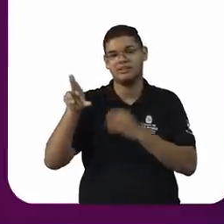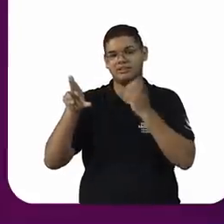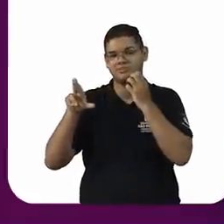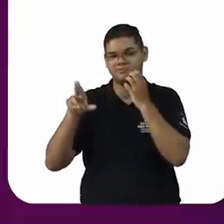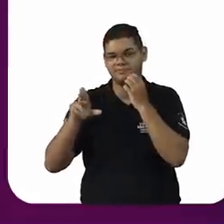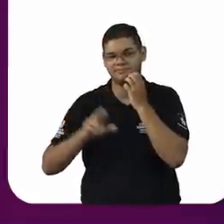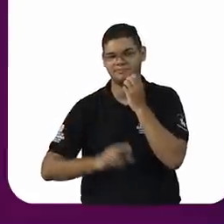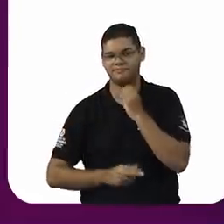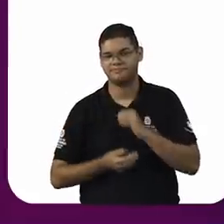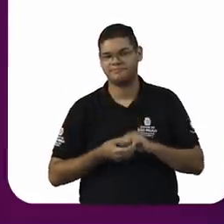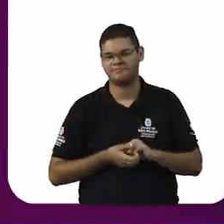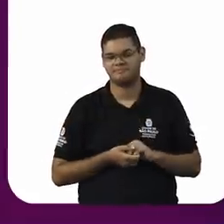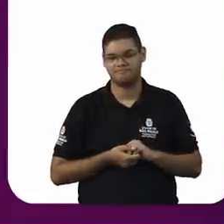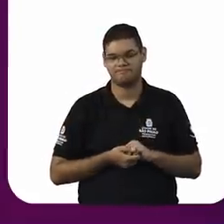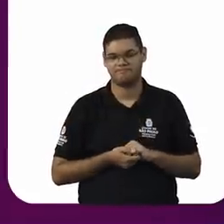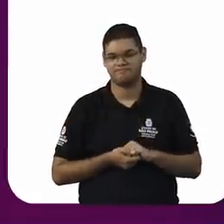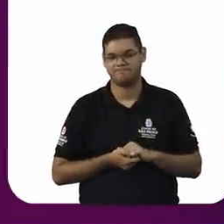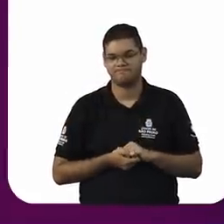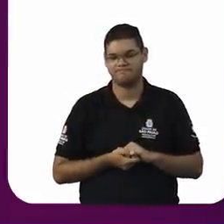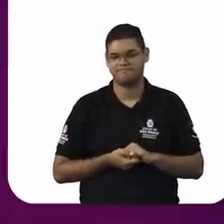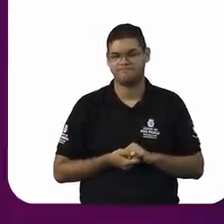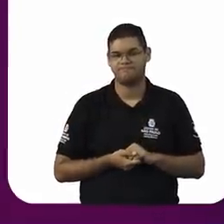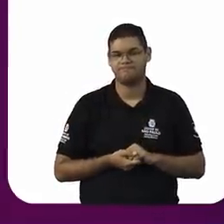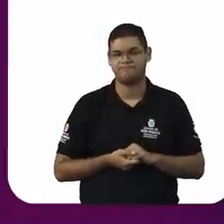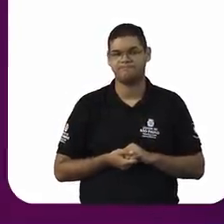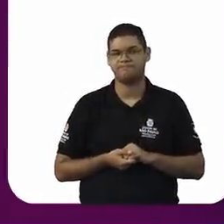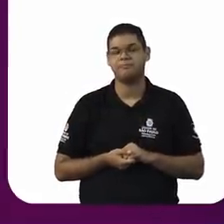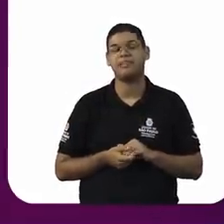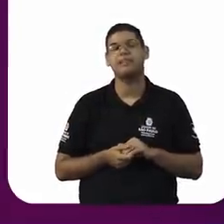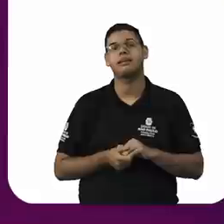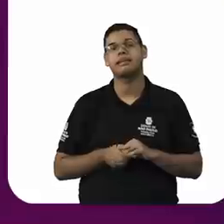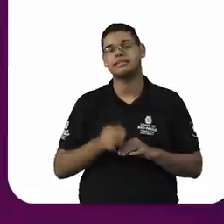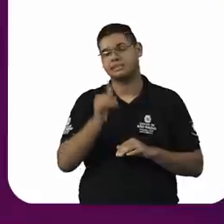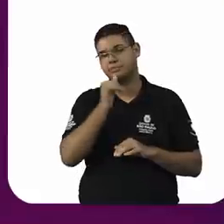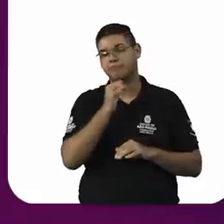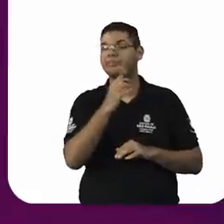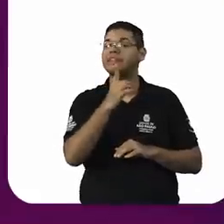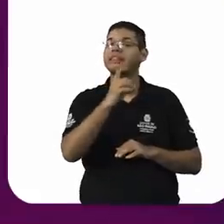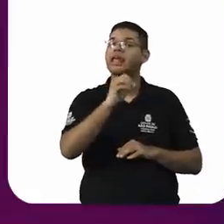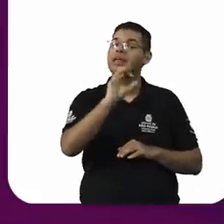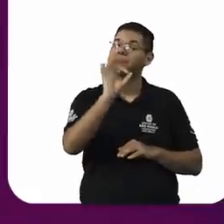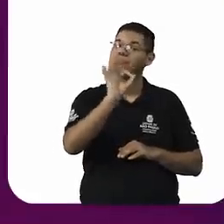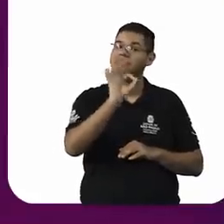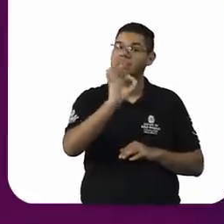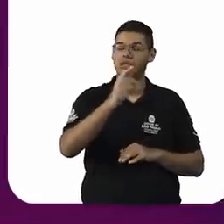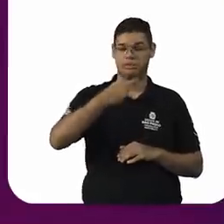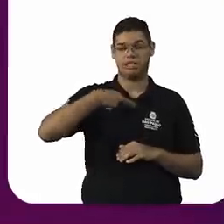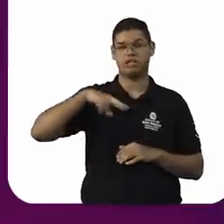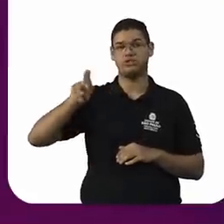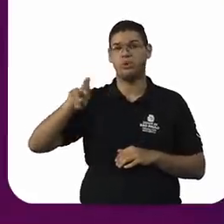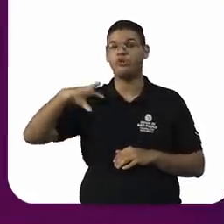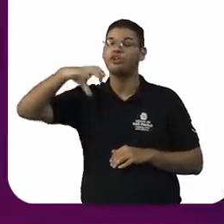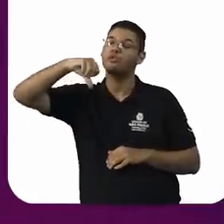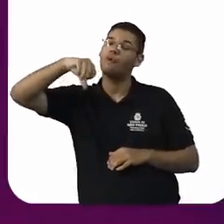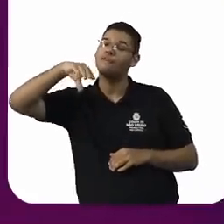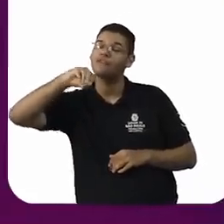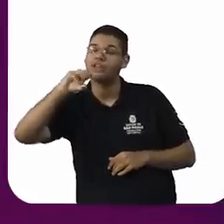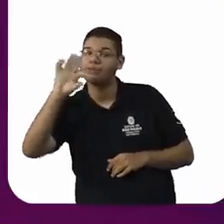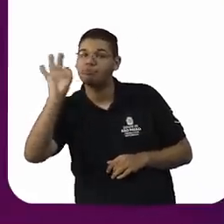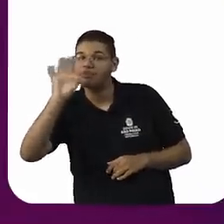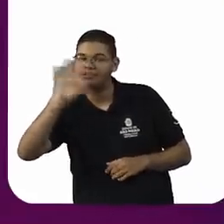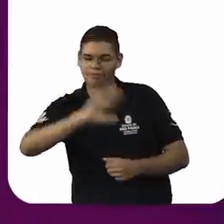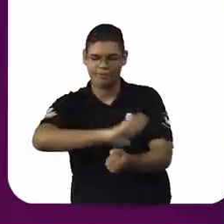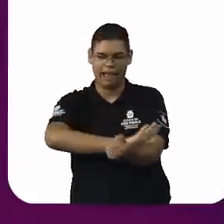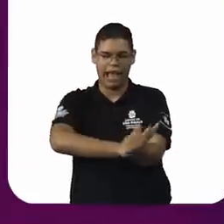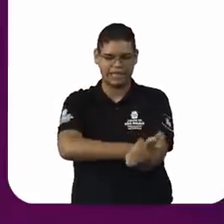religiosa e 90% de racismo religioso, não é? Que é uma das